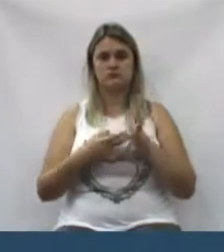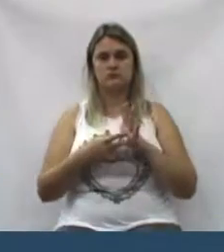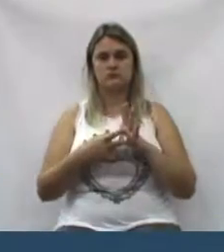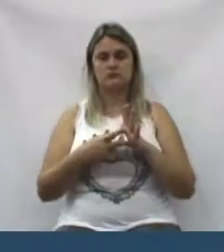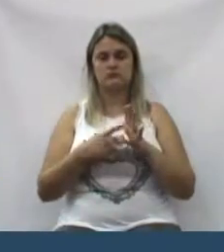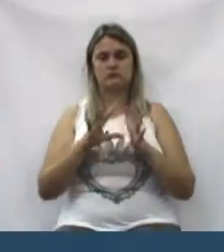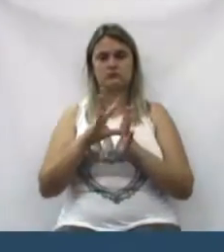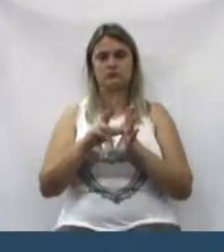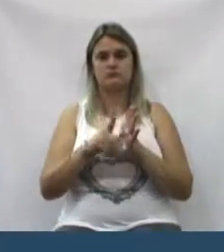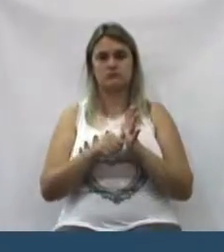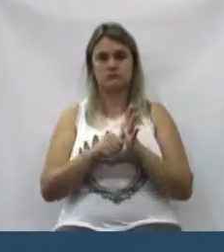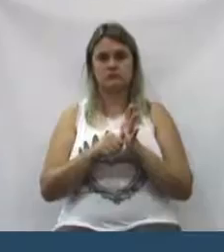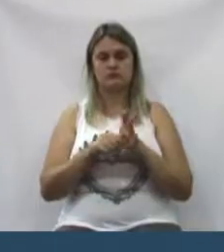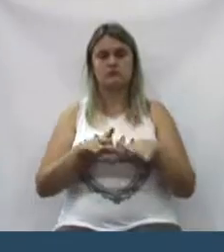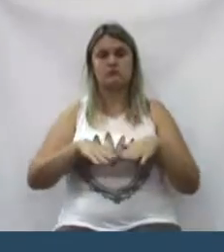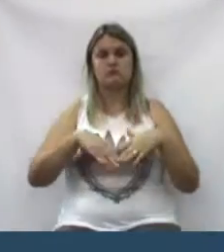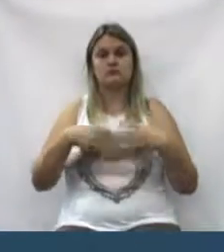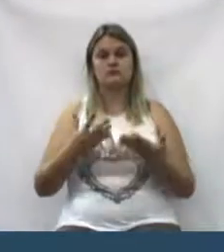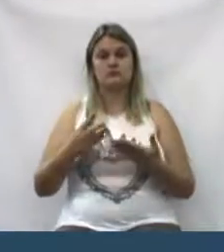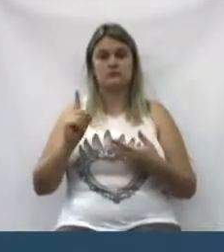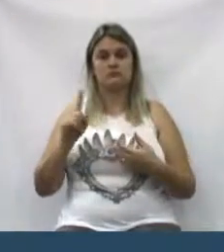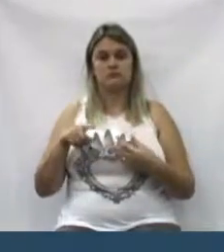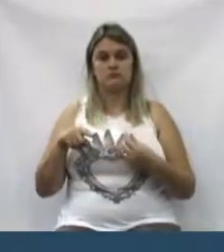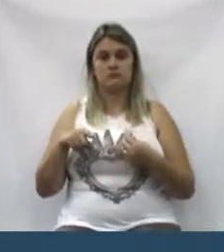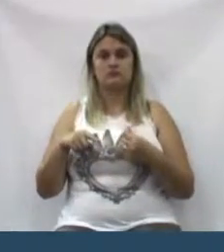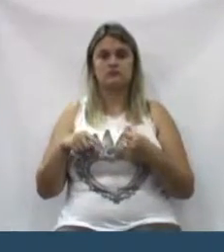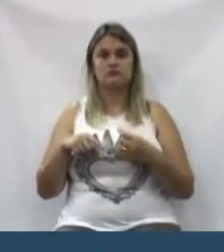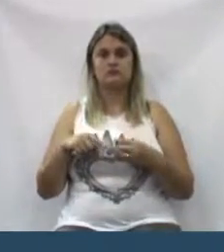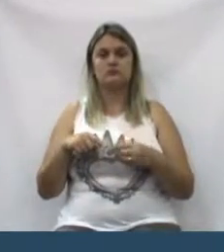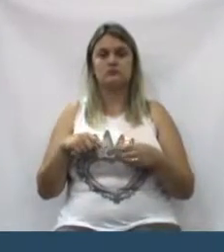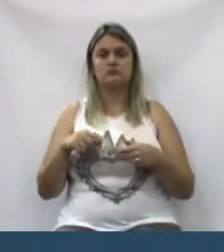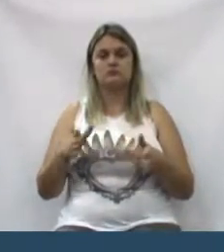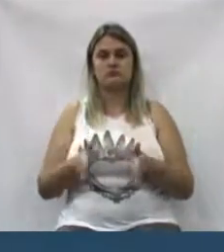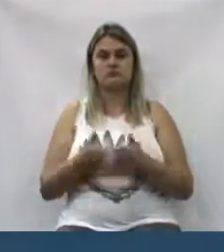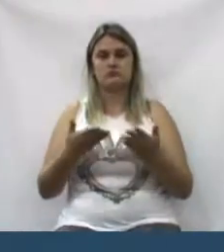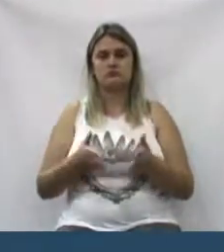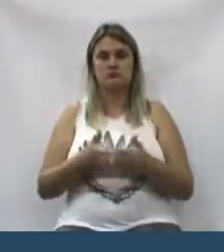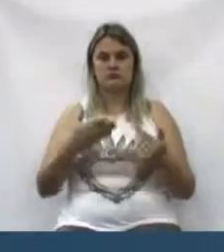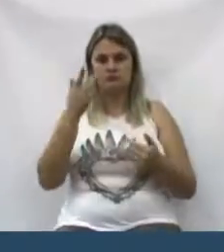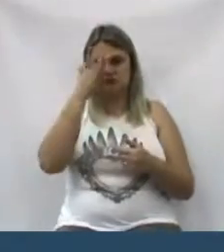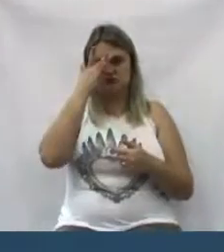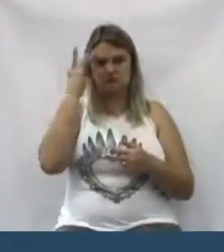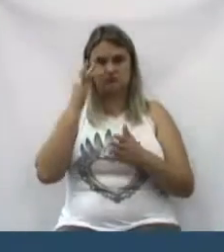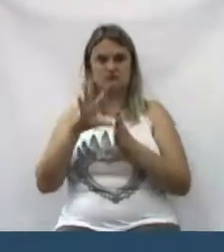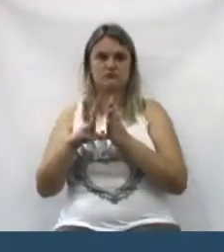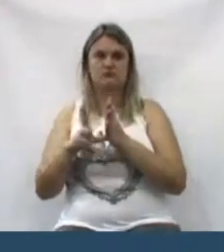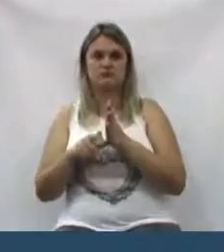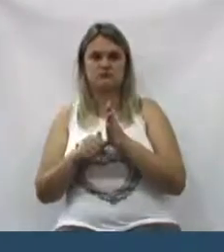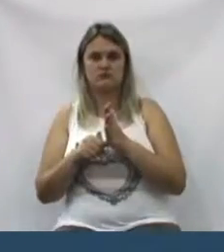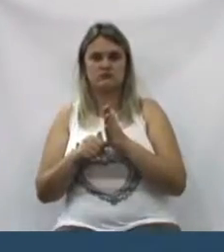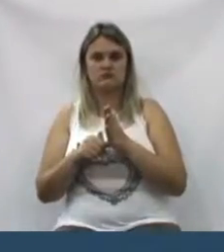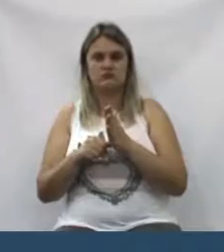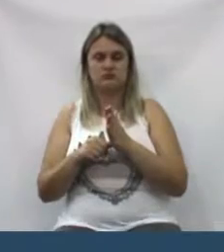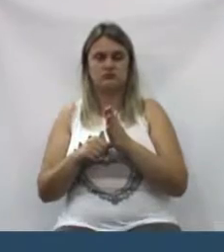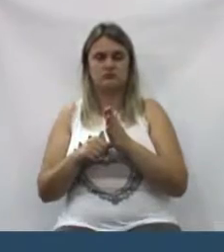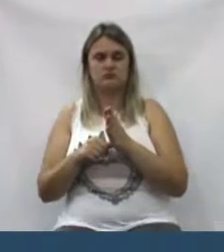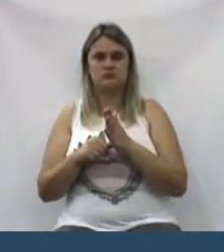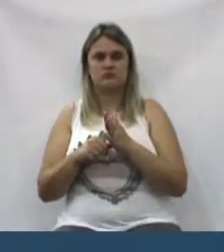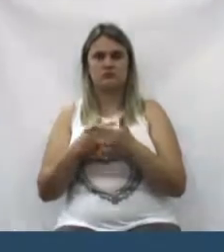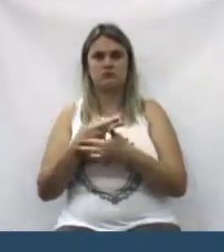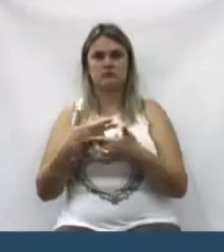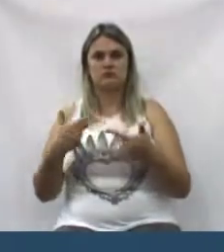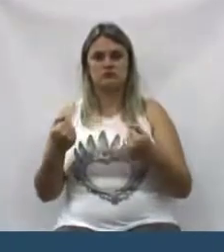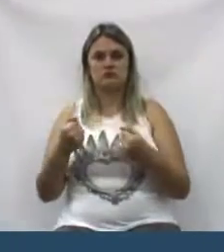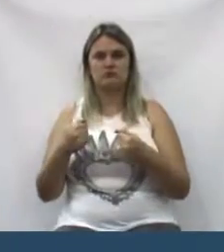roubo quando é um pobre um pé de chinelo que rouba no